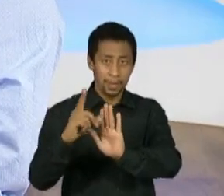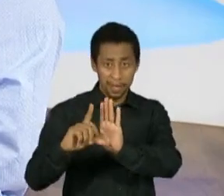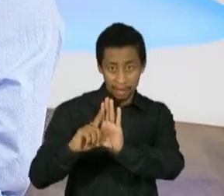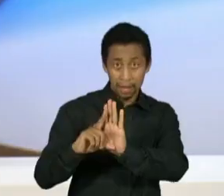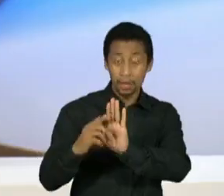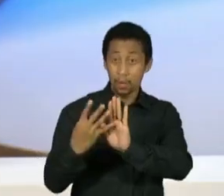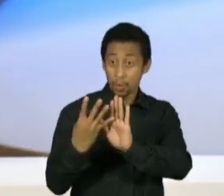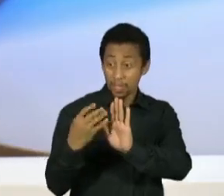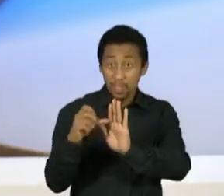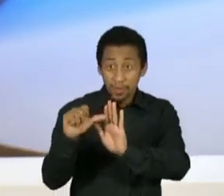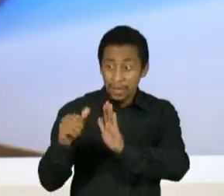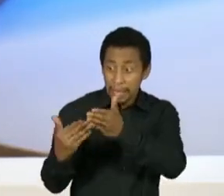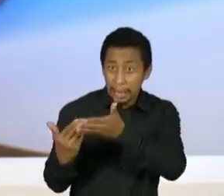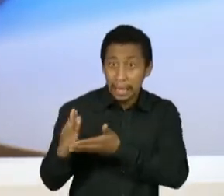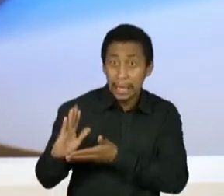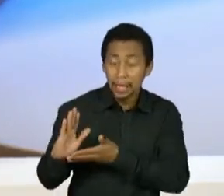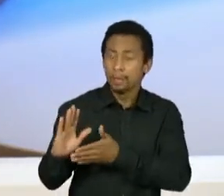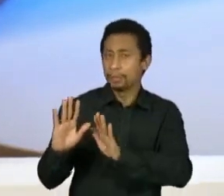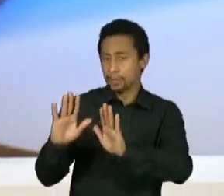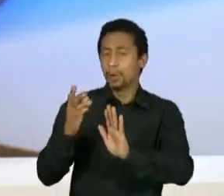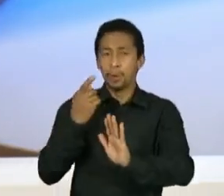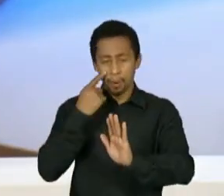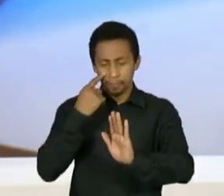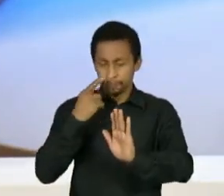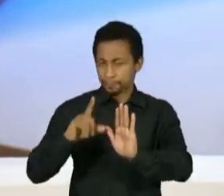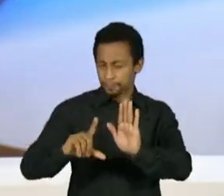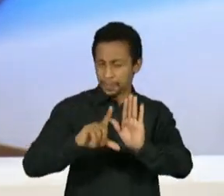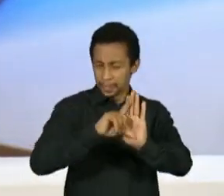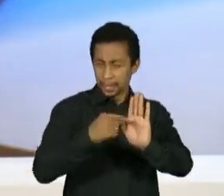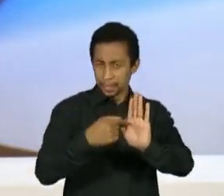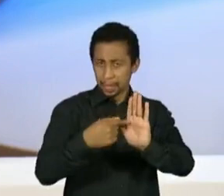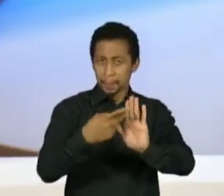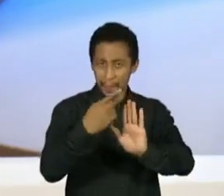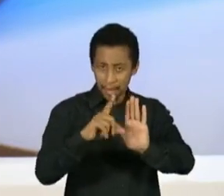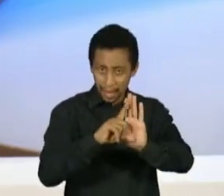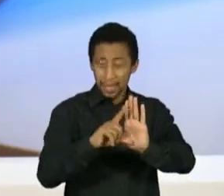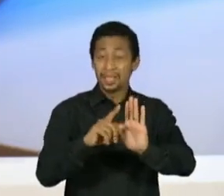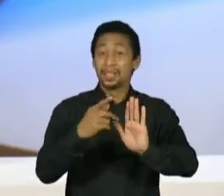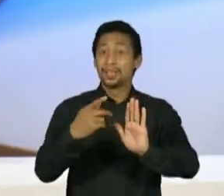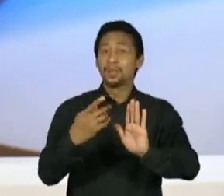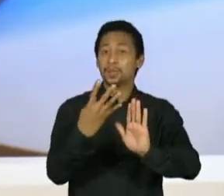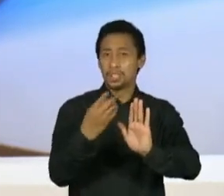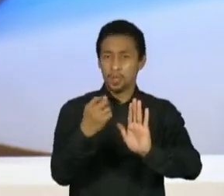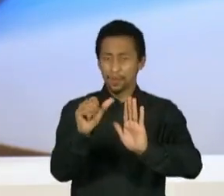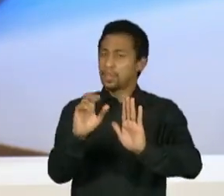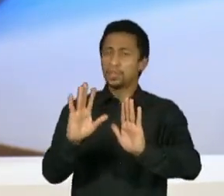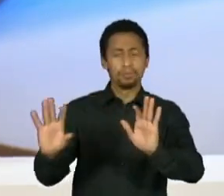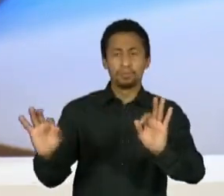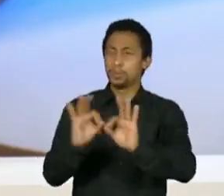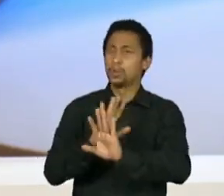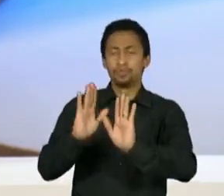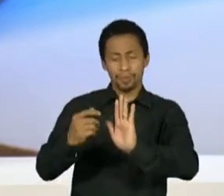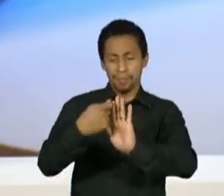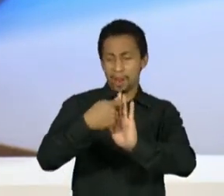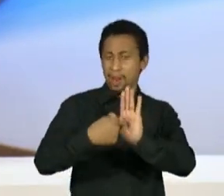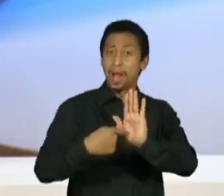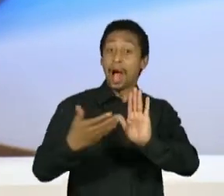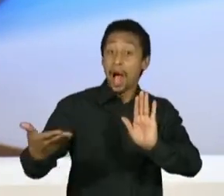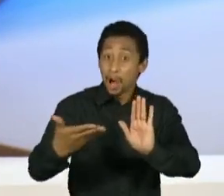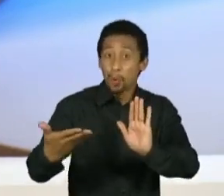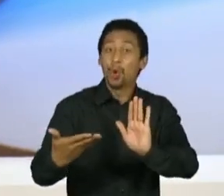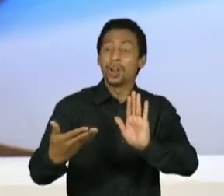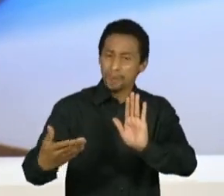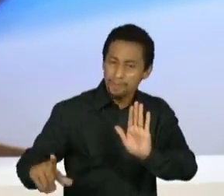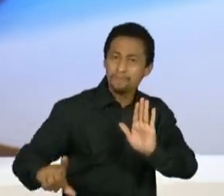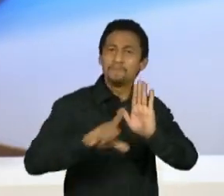esteve em vigor, mas agora ela vai ser legalizada. E de como a gente vai enfrentar isso dentro dos nossos territórios a partir de agora. Porque se